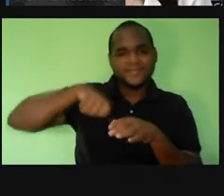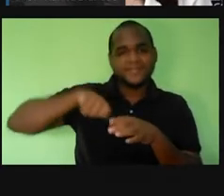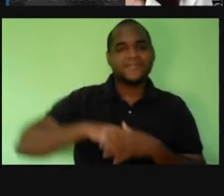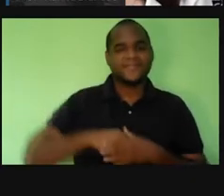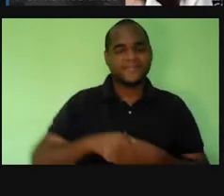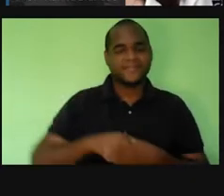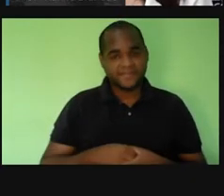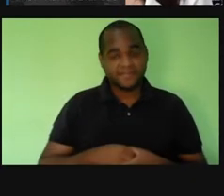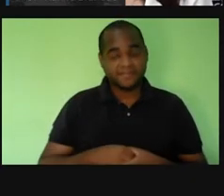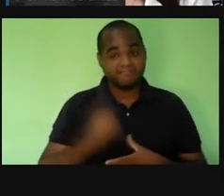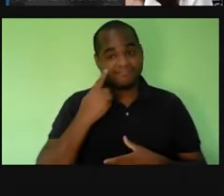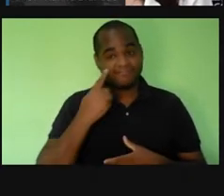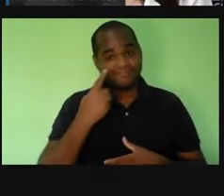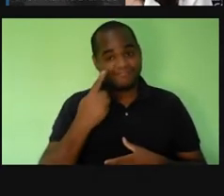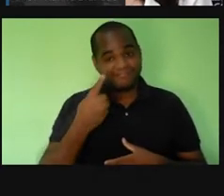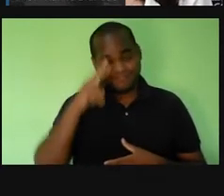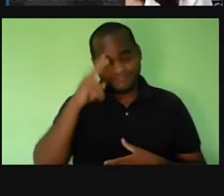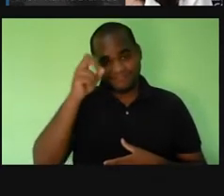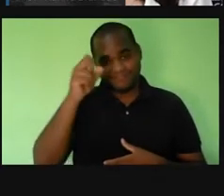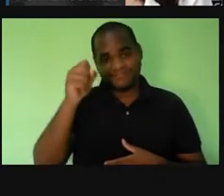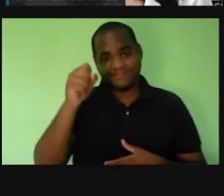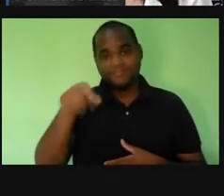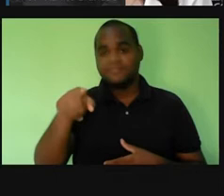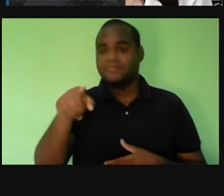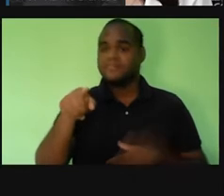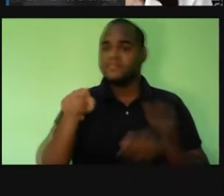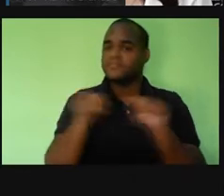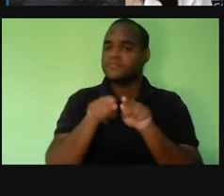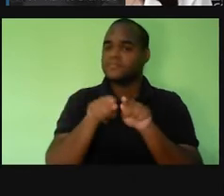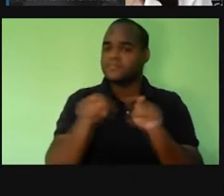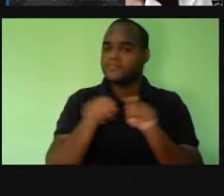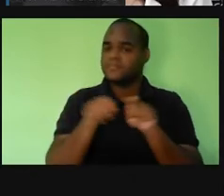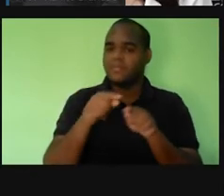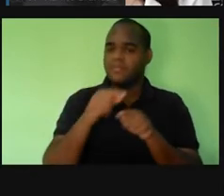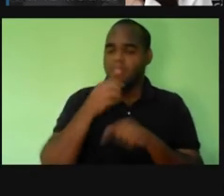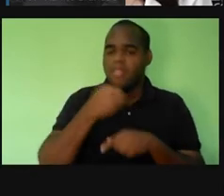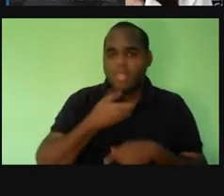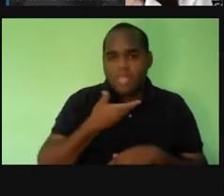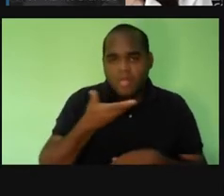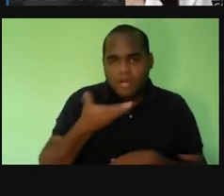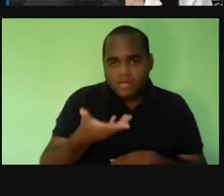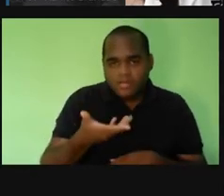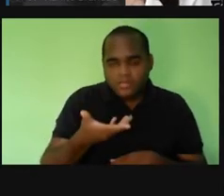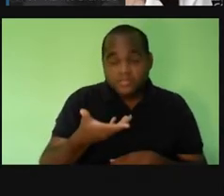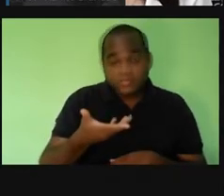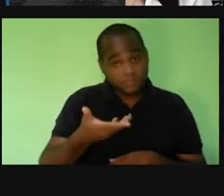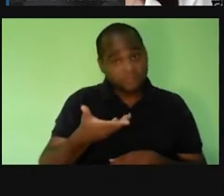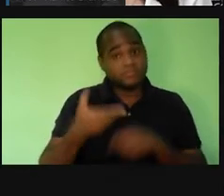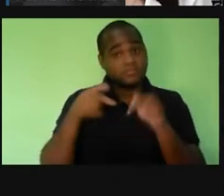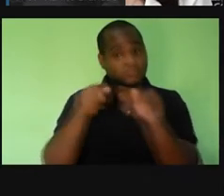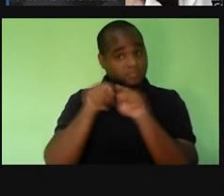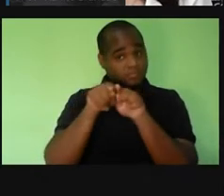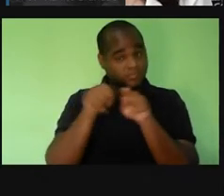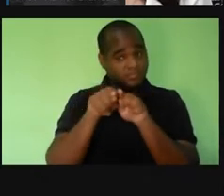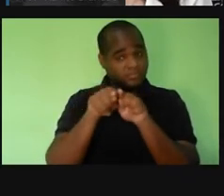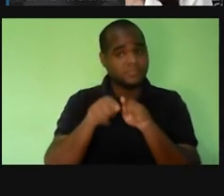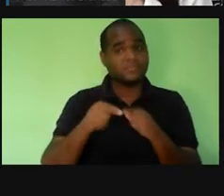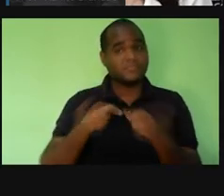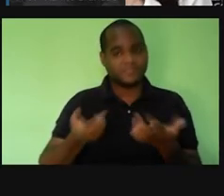Ácido. E aí, se a gente coloca vômito, ah, que nojo, mas e o vômito? Vai ser ácido também.